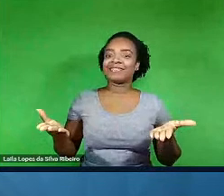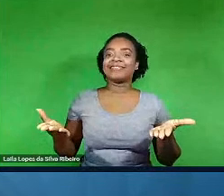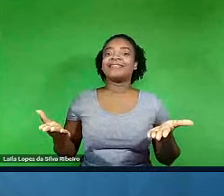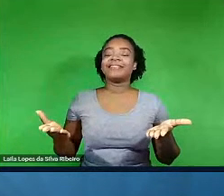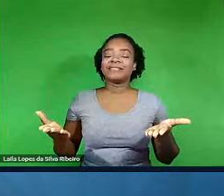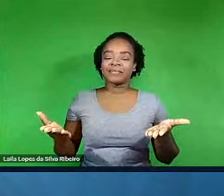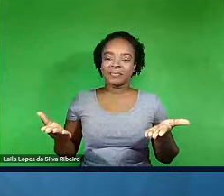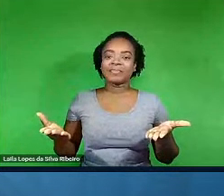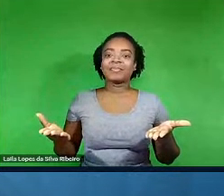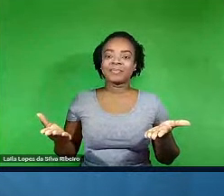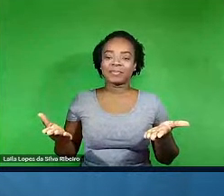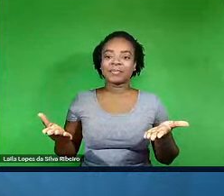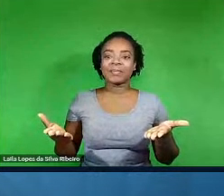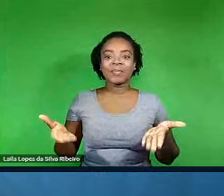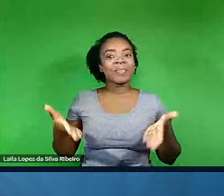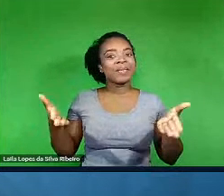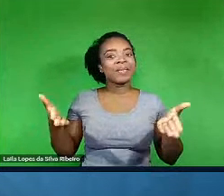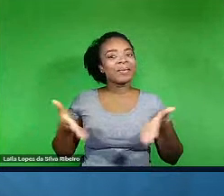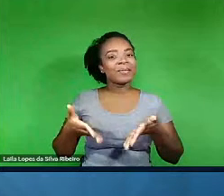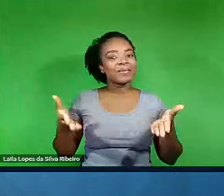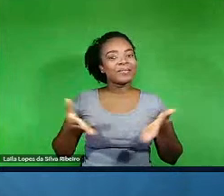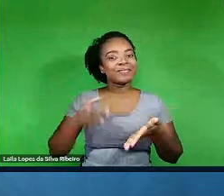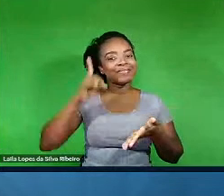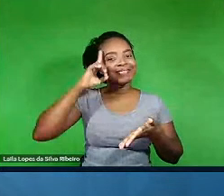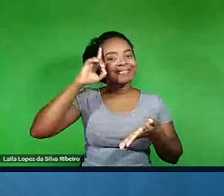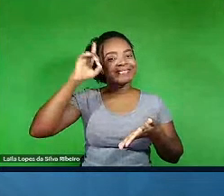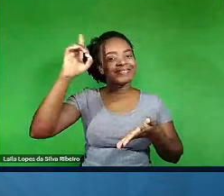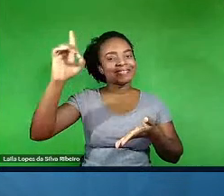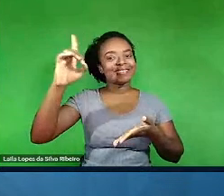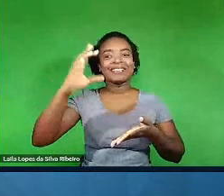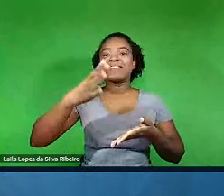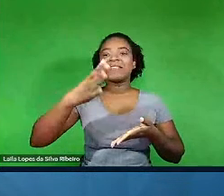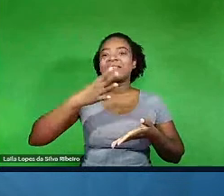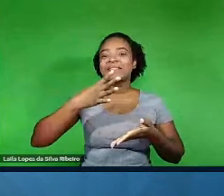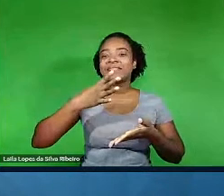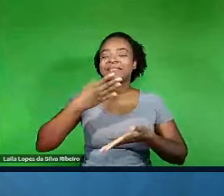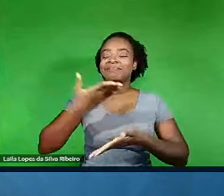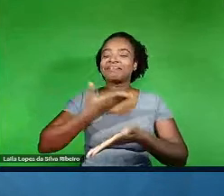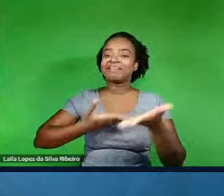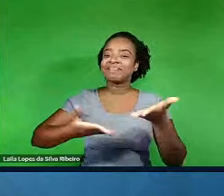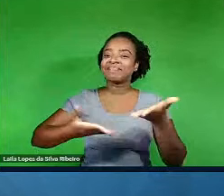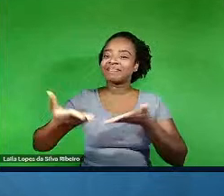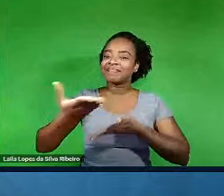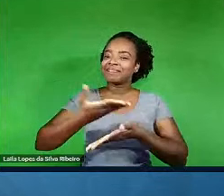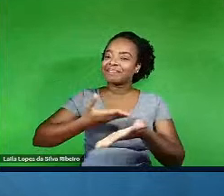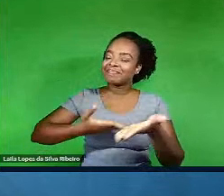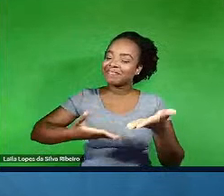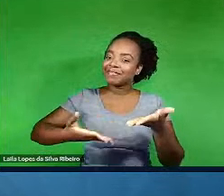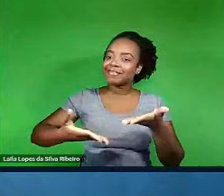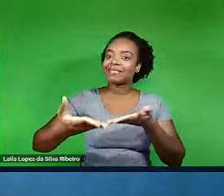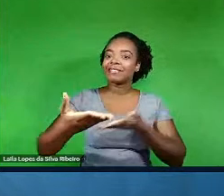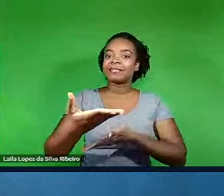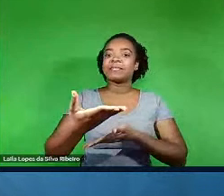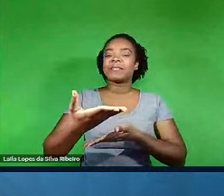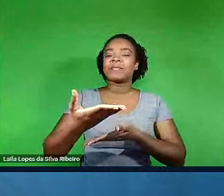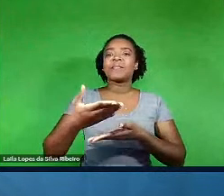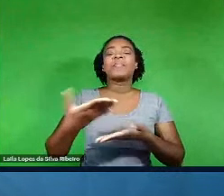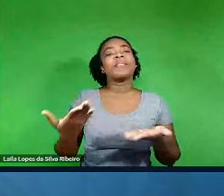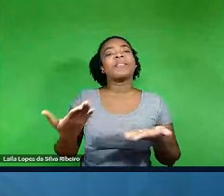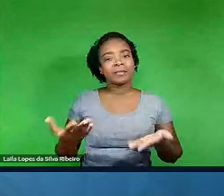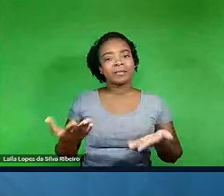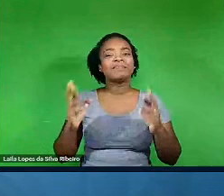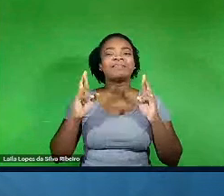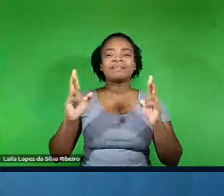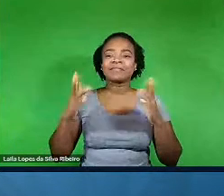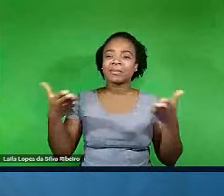Vamos aqui para mais um dia de compartilhamento de conhecimentos, de trocas, que nós possamos ter uma manhã